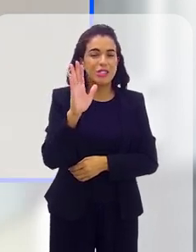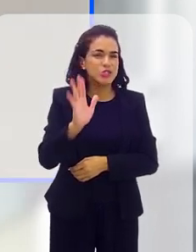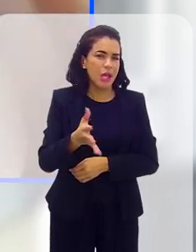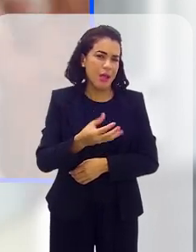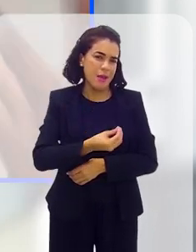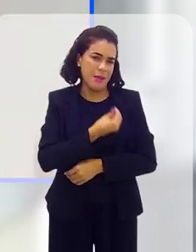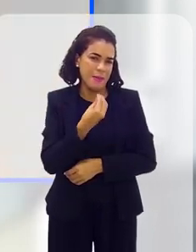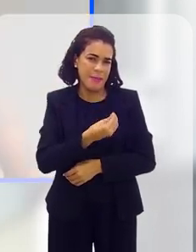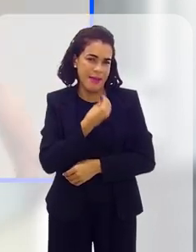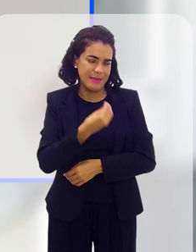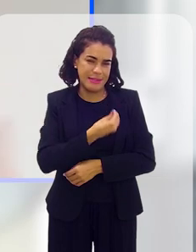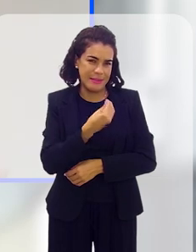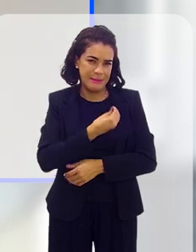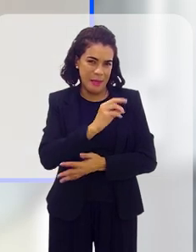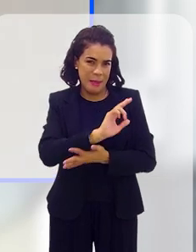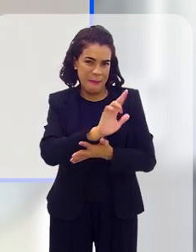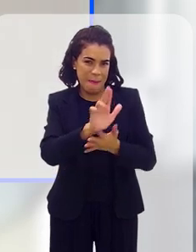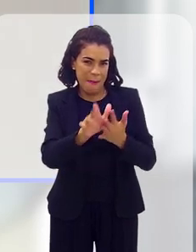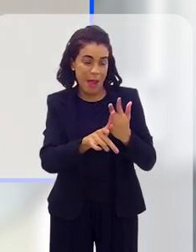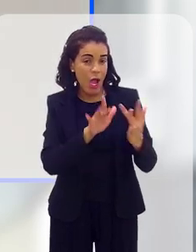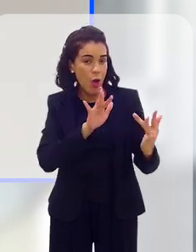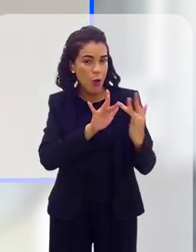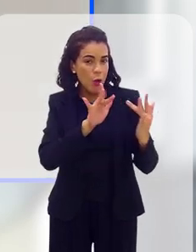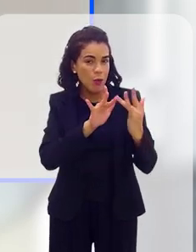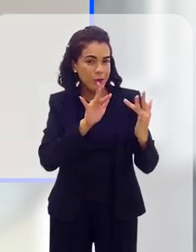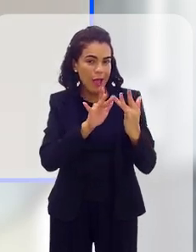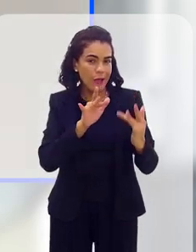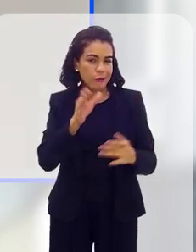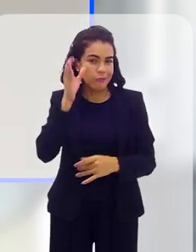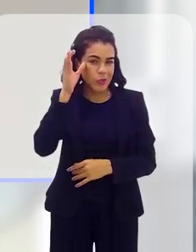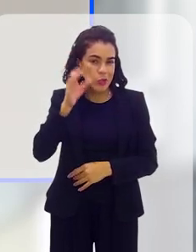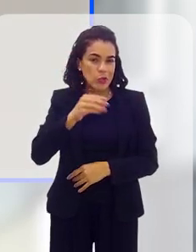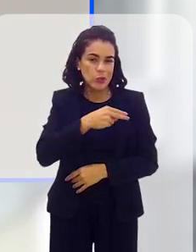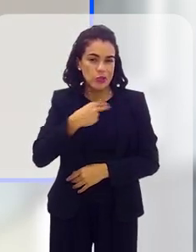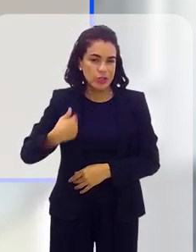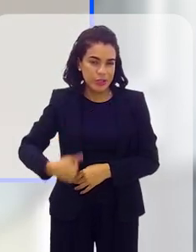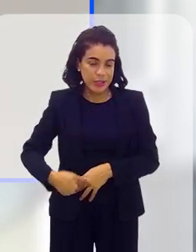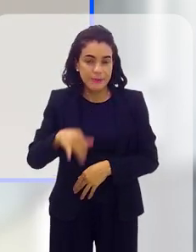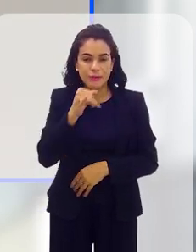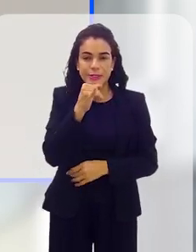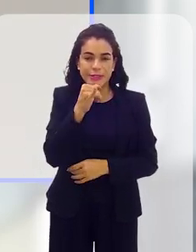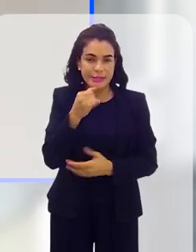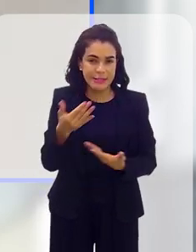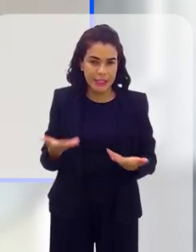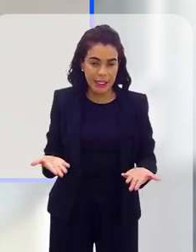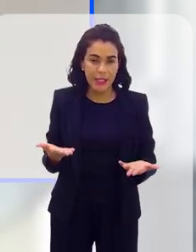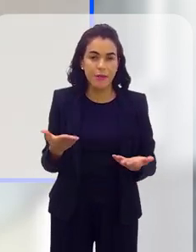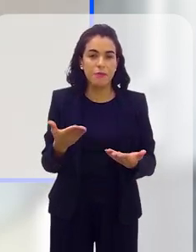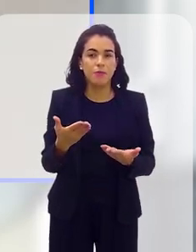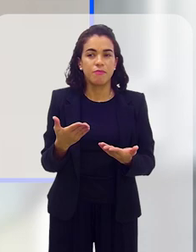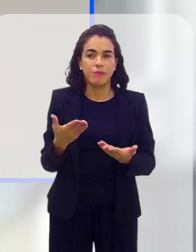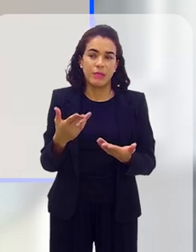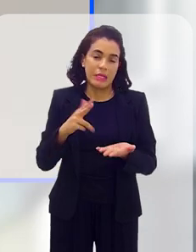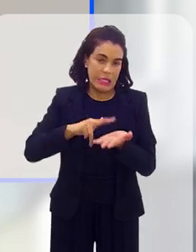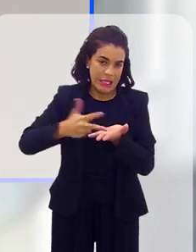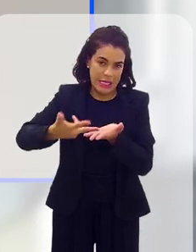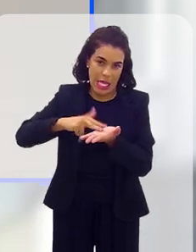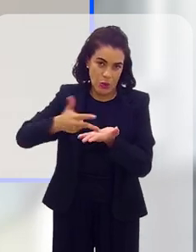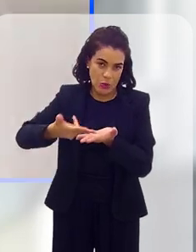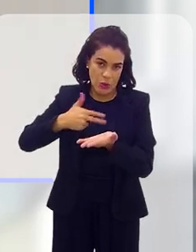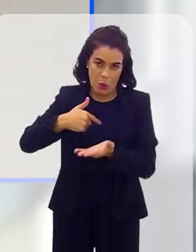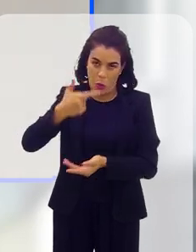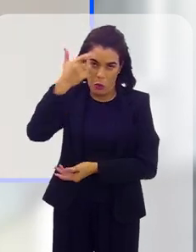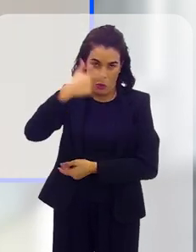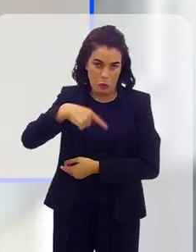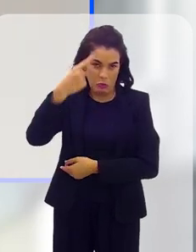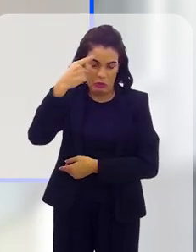já participei de contato muito com os chineses, por exemplo, claro, através de tradução, né,